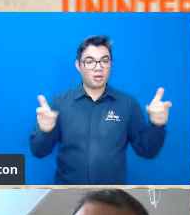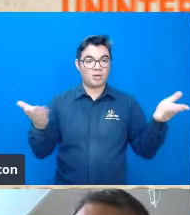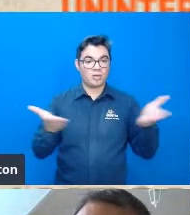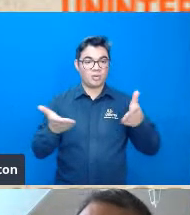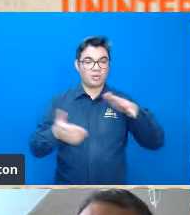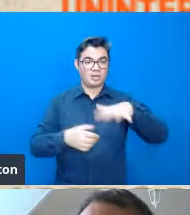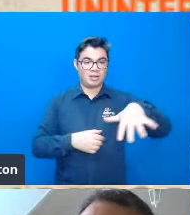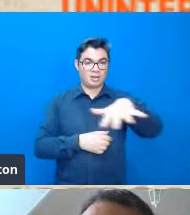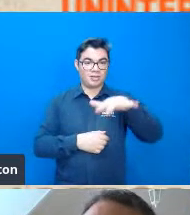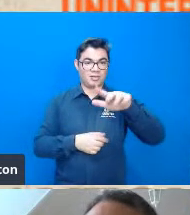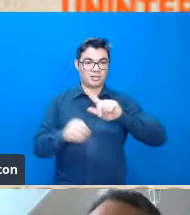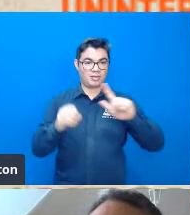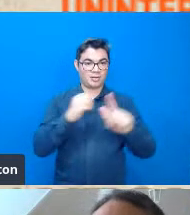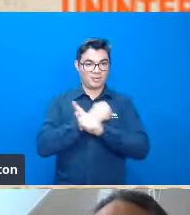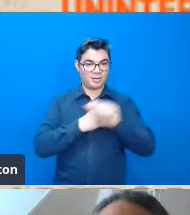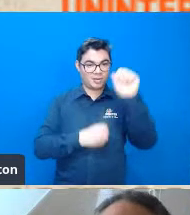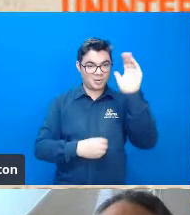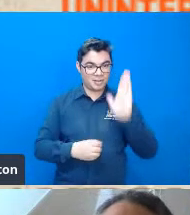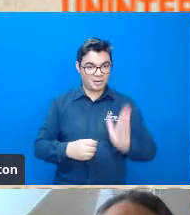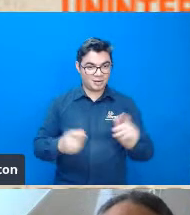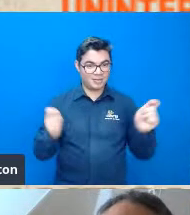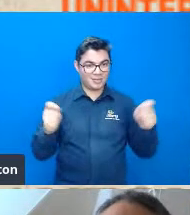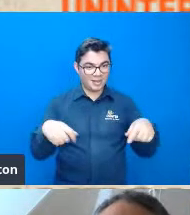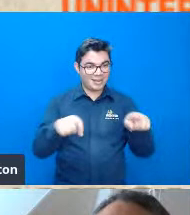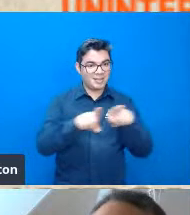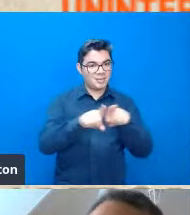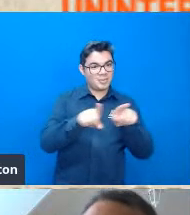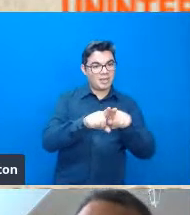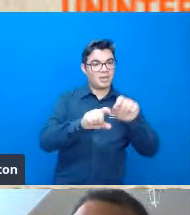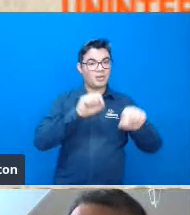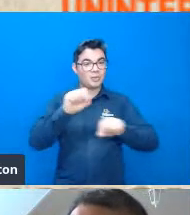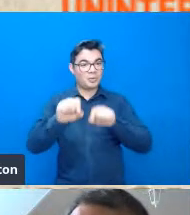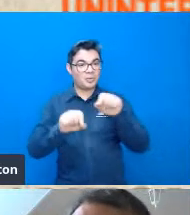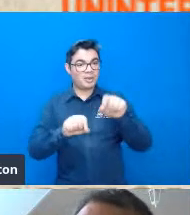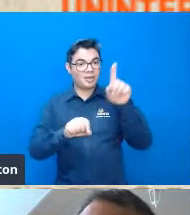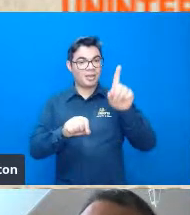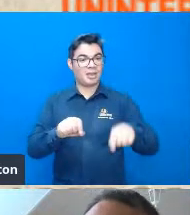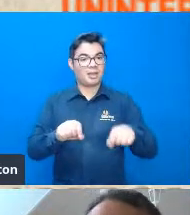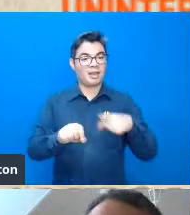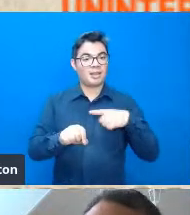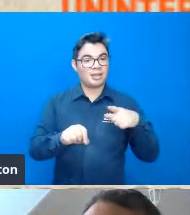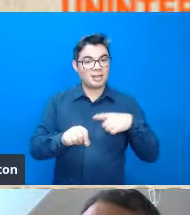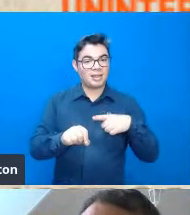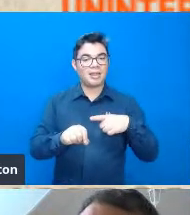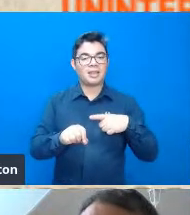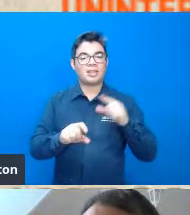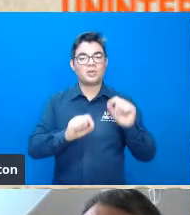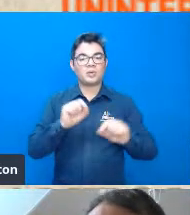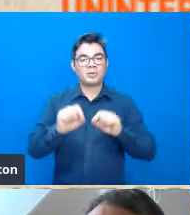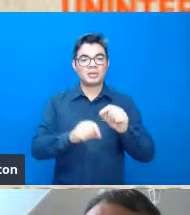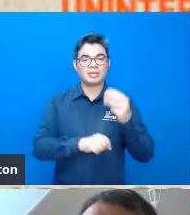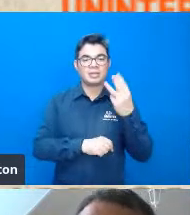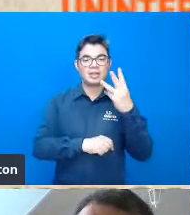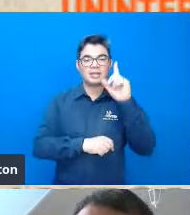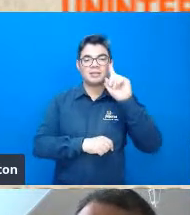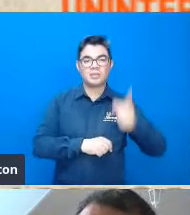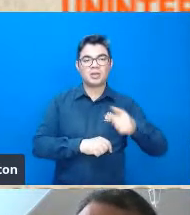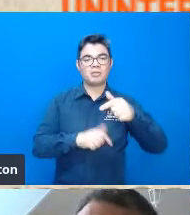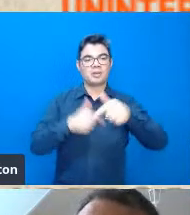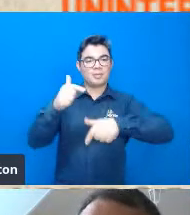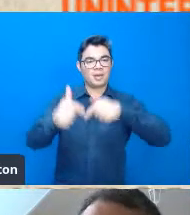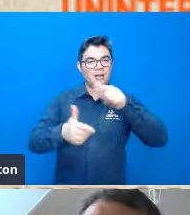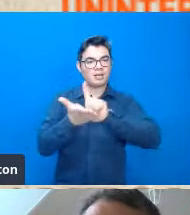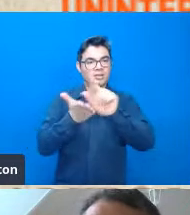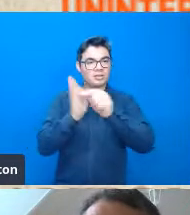na área de geografia no Brasil ele tem geralmente uns 1.500 simposistas 3.000 trabalhos apresentados então